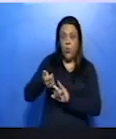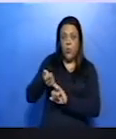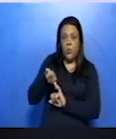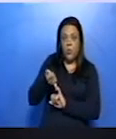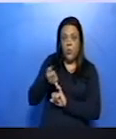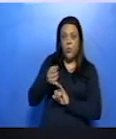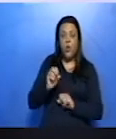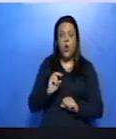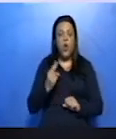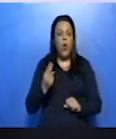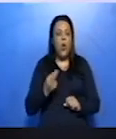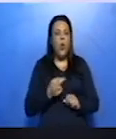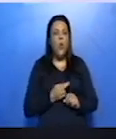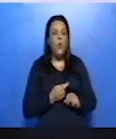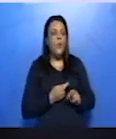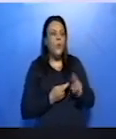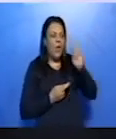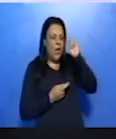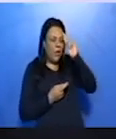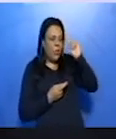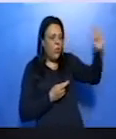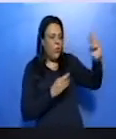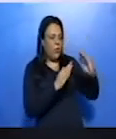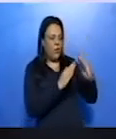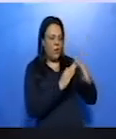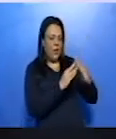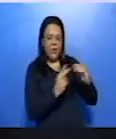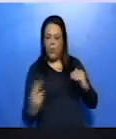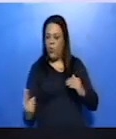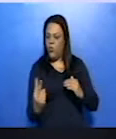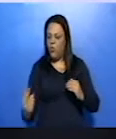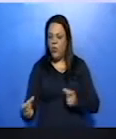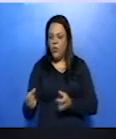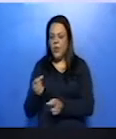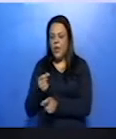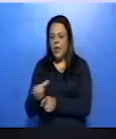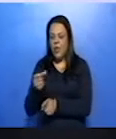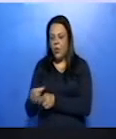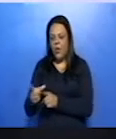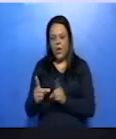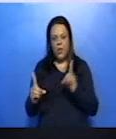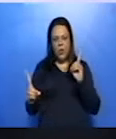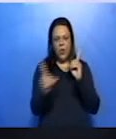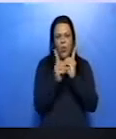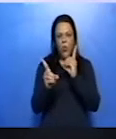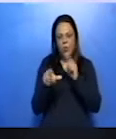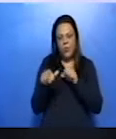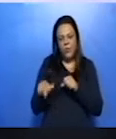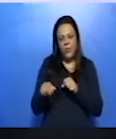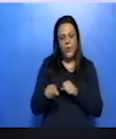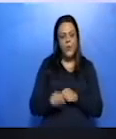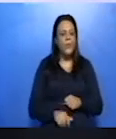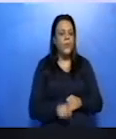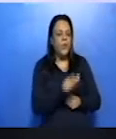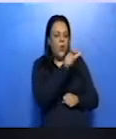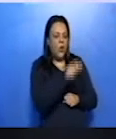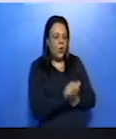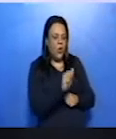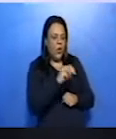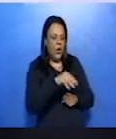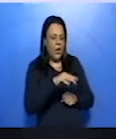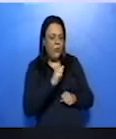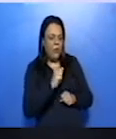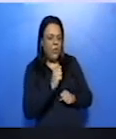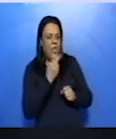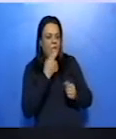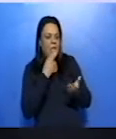onde Camilo e Rita alugaram para se encontrarem? Camilo recebe um bilhete de vilela convocando-o